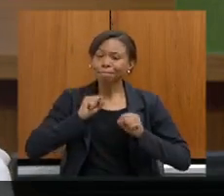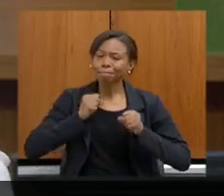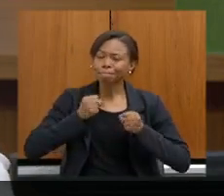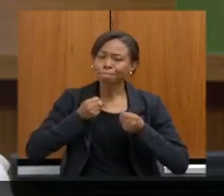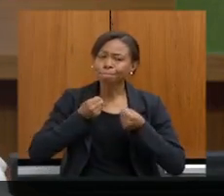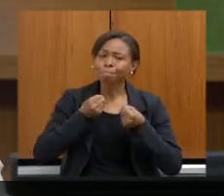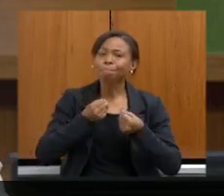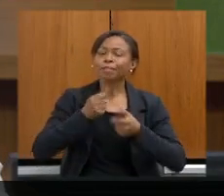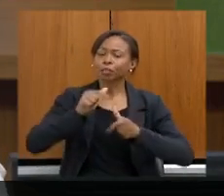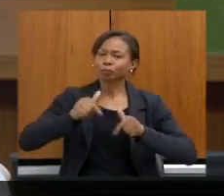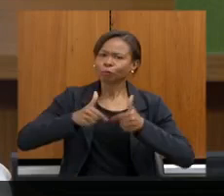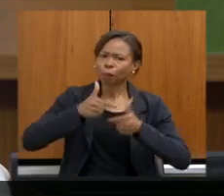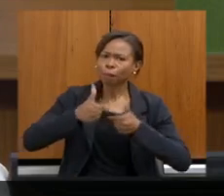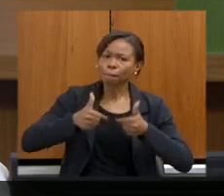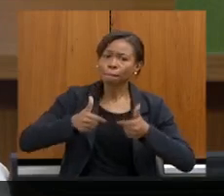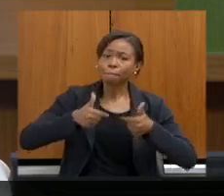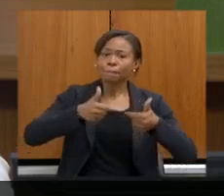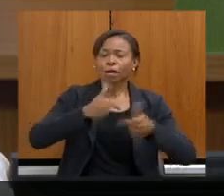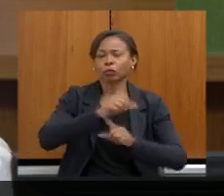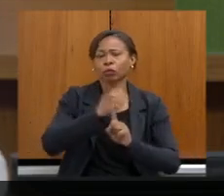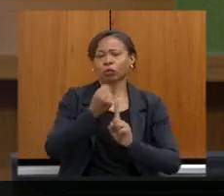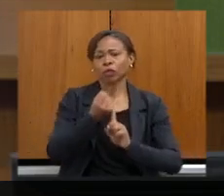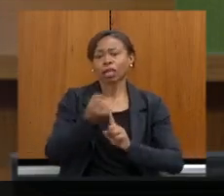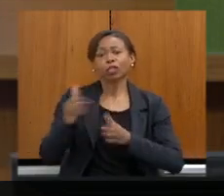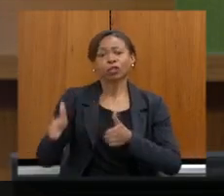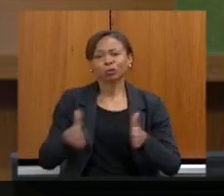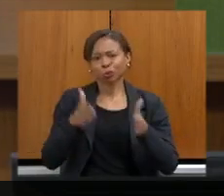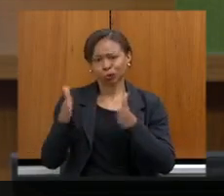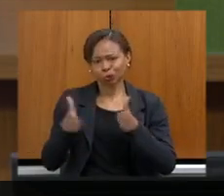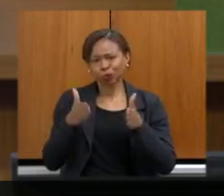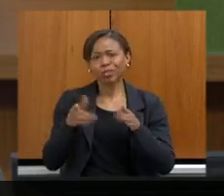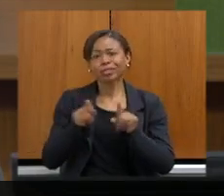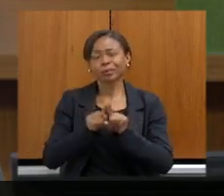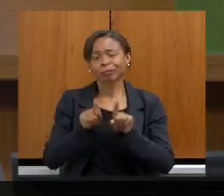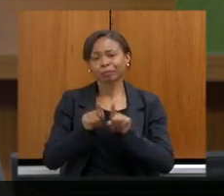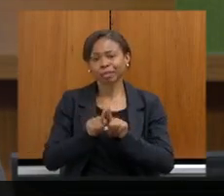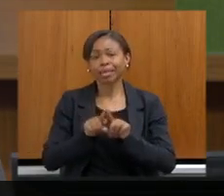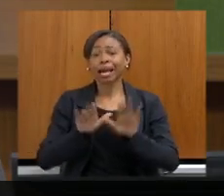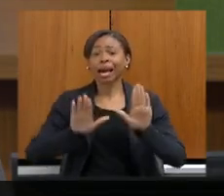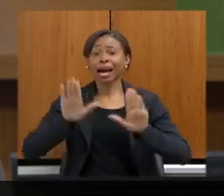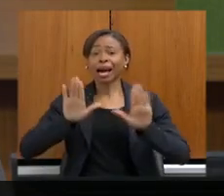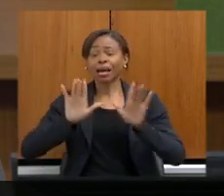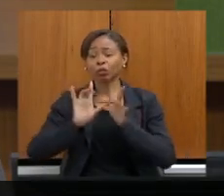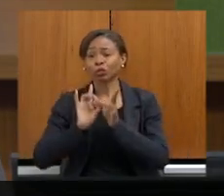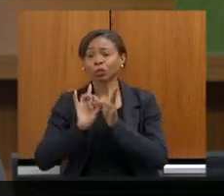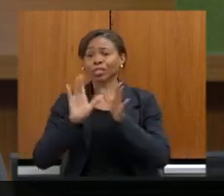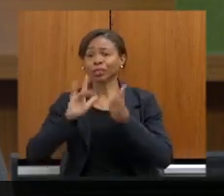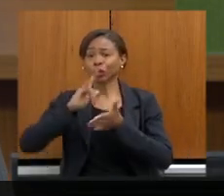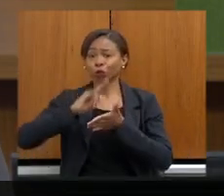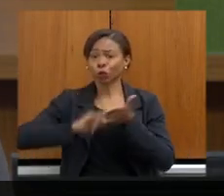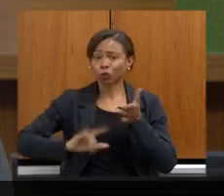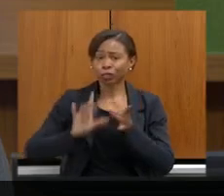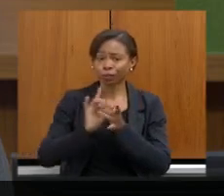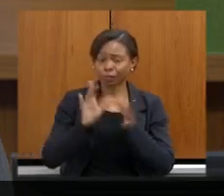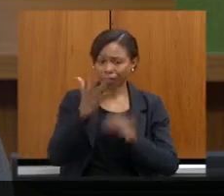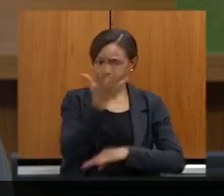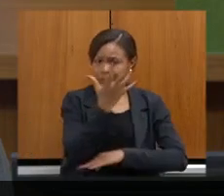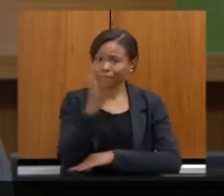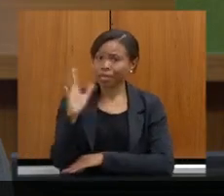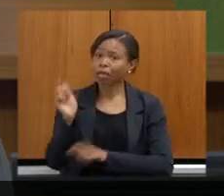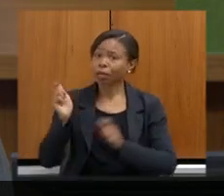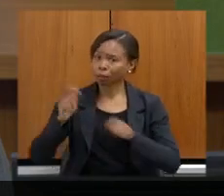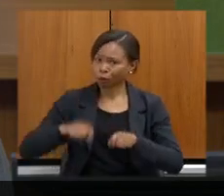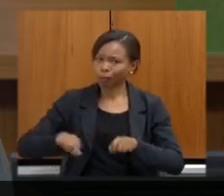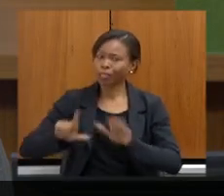aos produtores rurais, àqueles todos que demandam do Estado as autorizações ambientais para que possam produzir de maneira sustentável. Então,